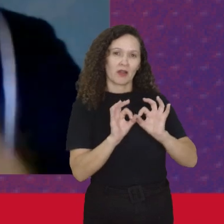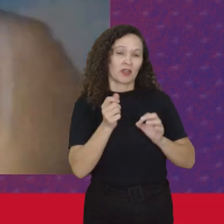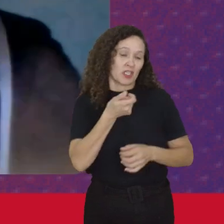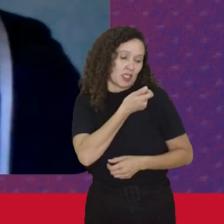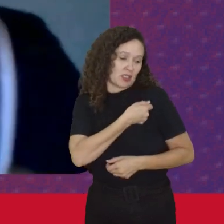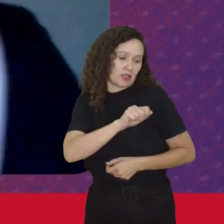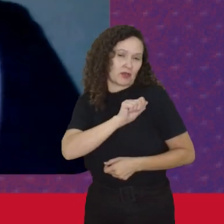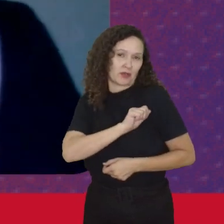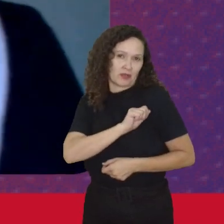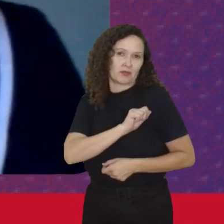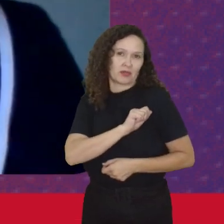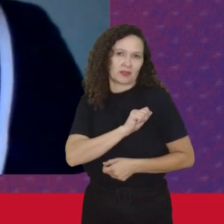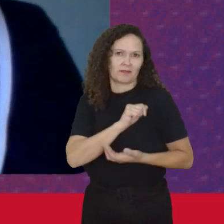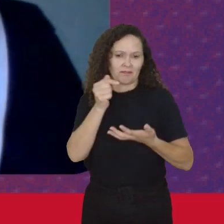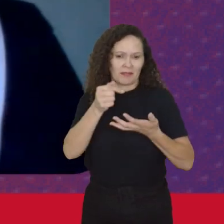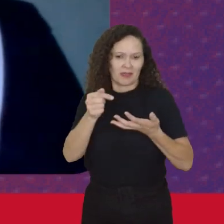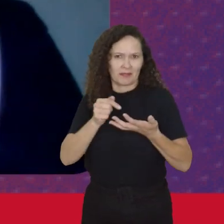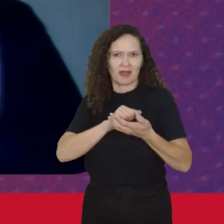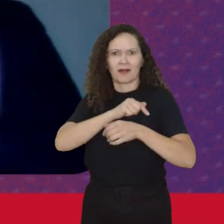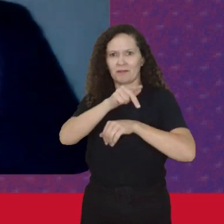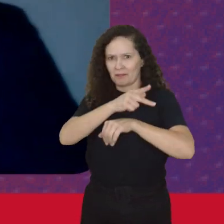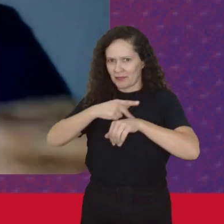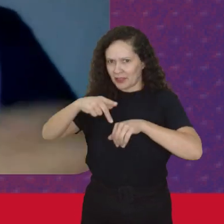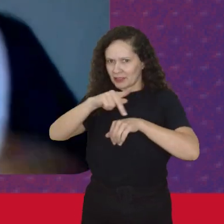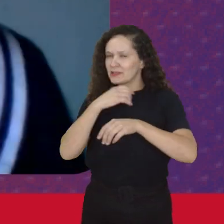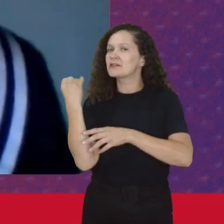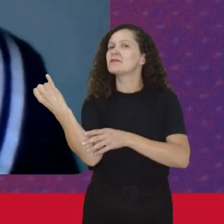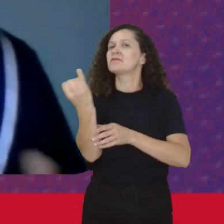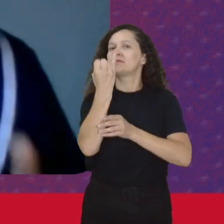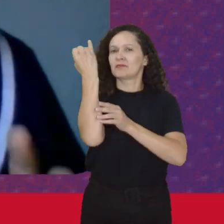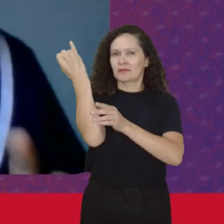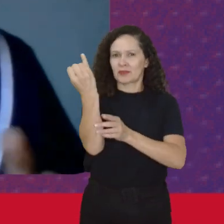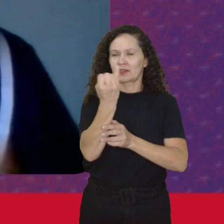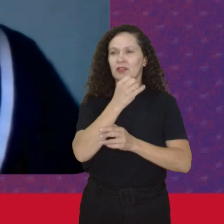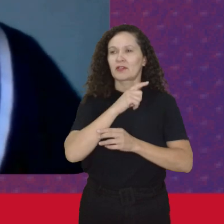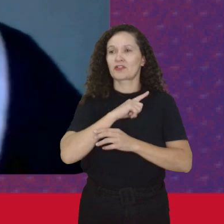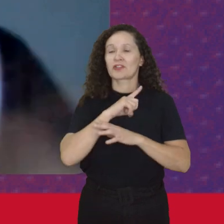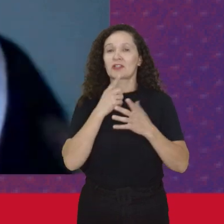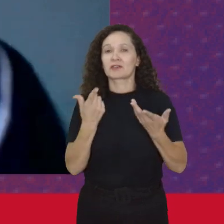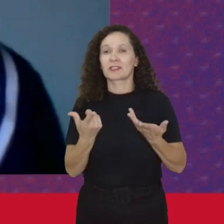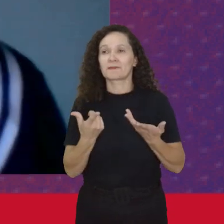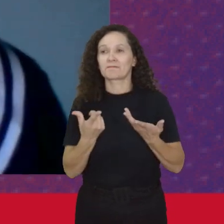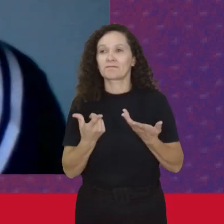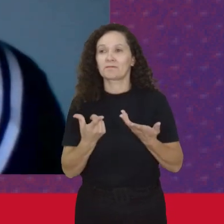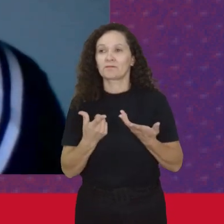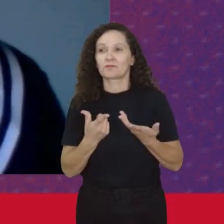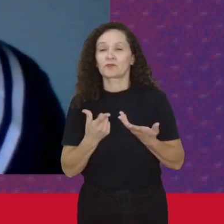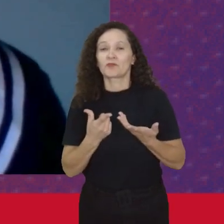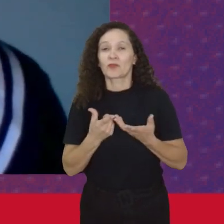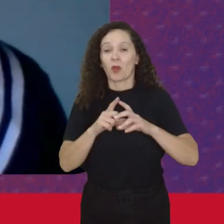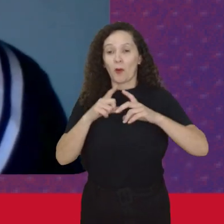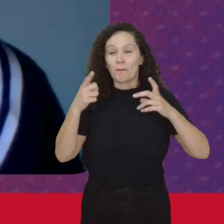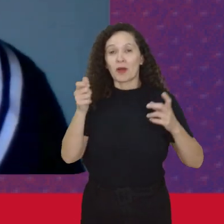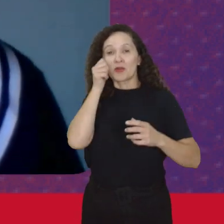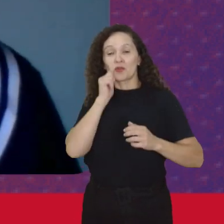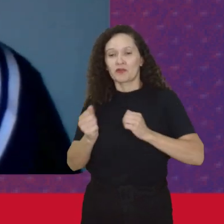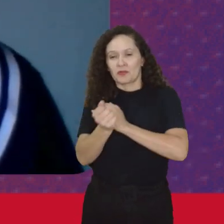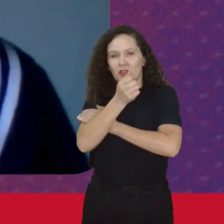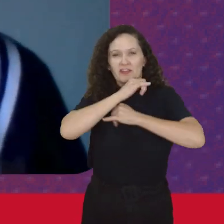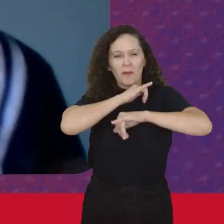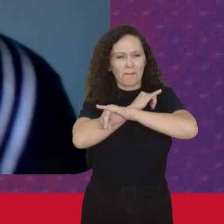Do 15M Foi extremamente Importante Então a gente tem De novo Uma super ampliação Do feminismo